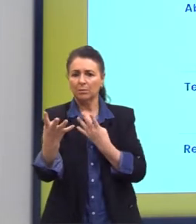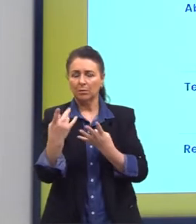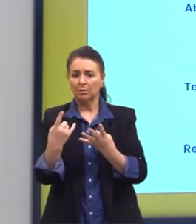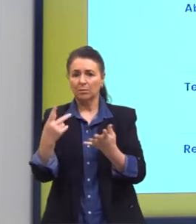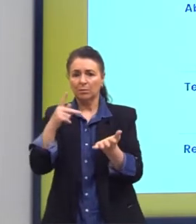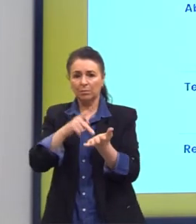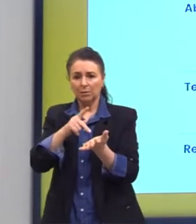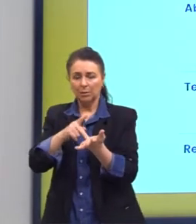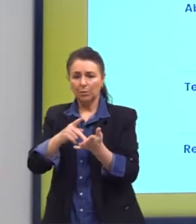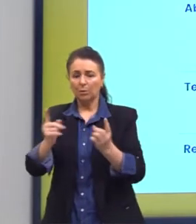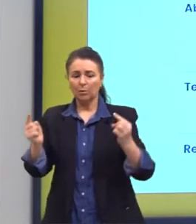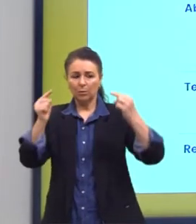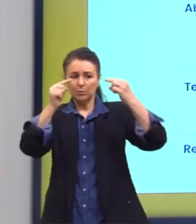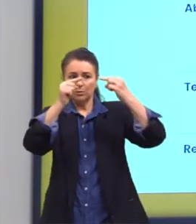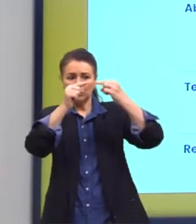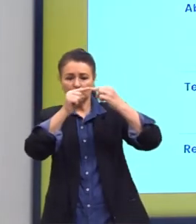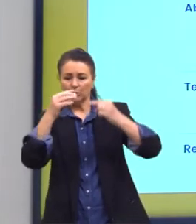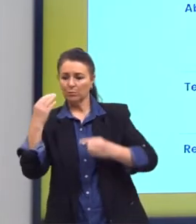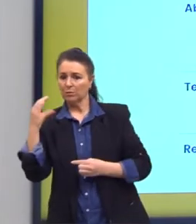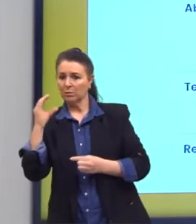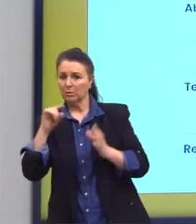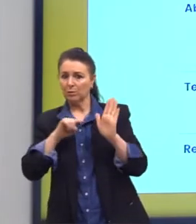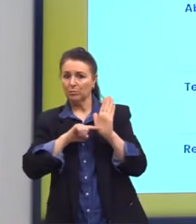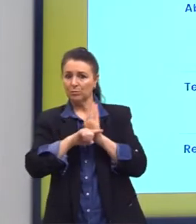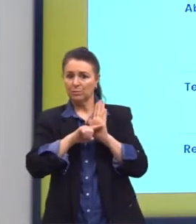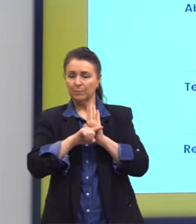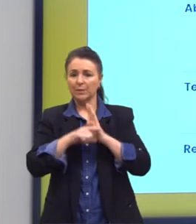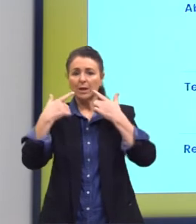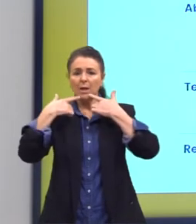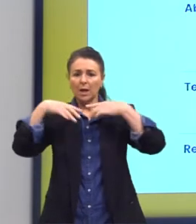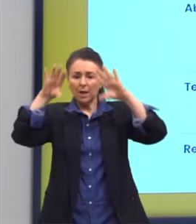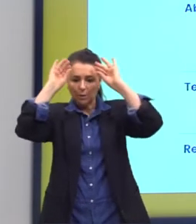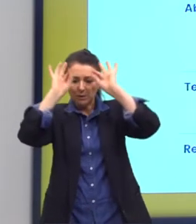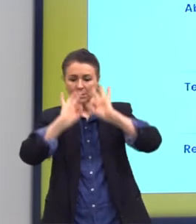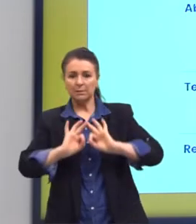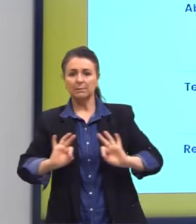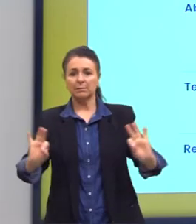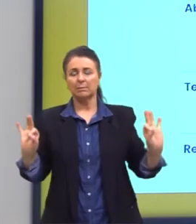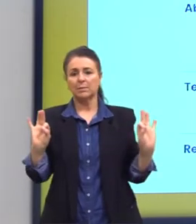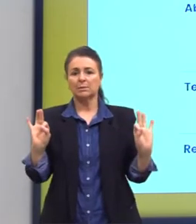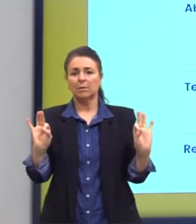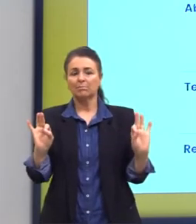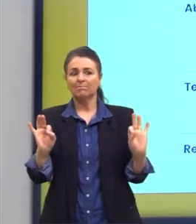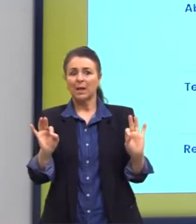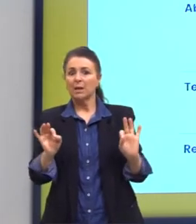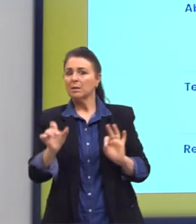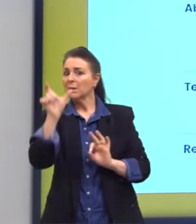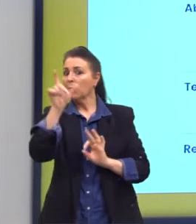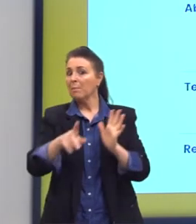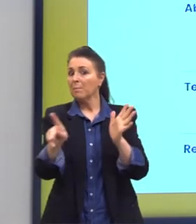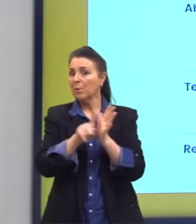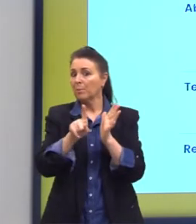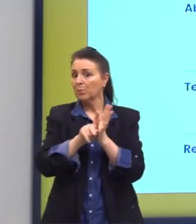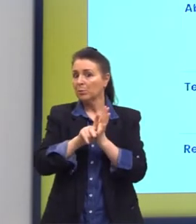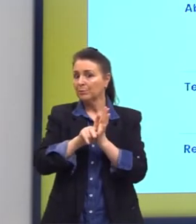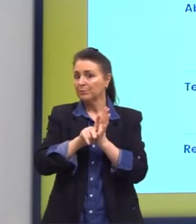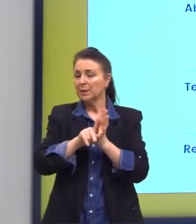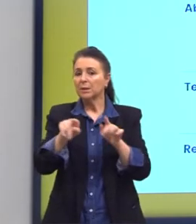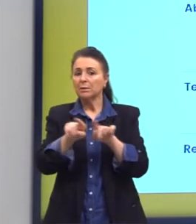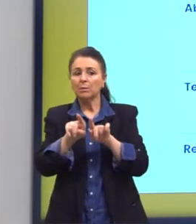e científico. A palavra científica aí de novo. Linguagem simples. Impessoalidade. E uso de